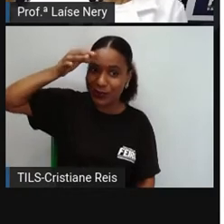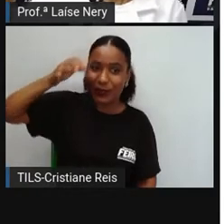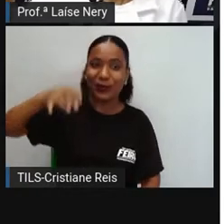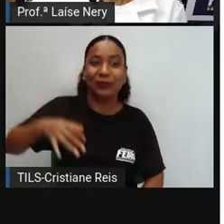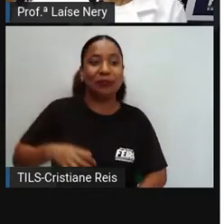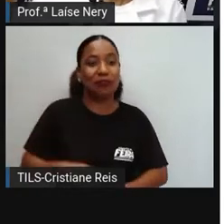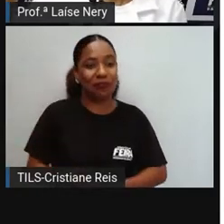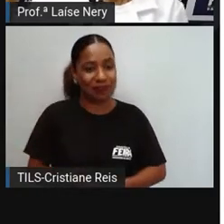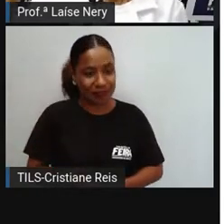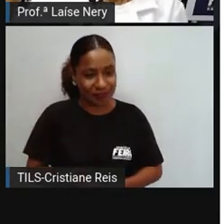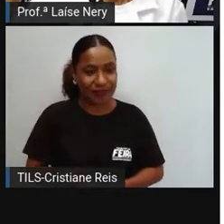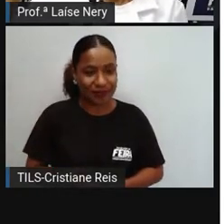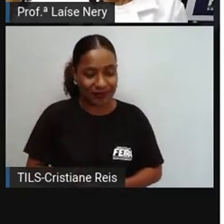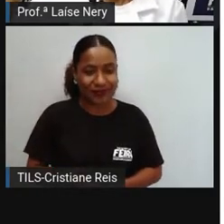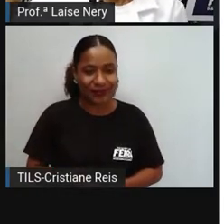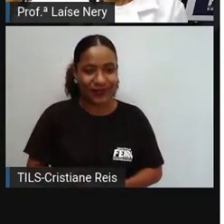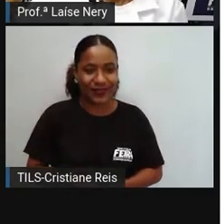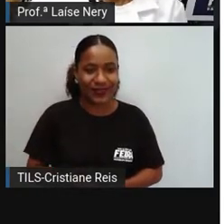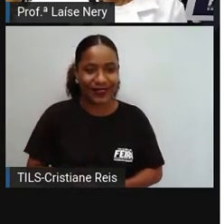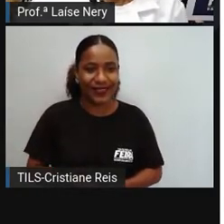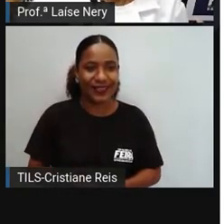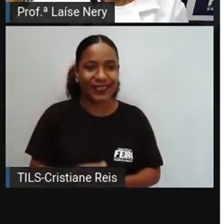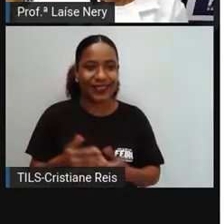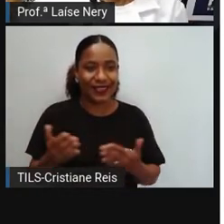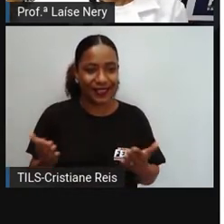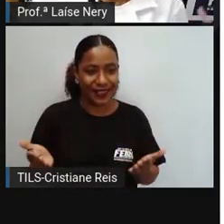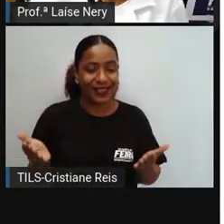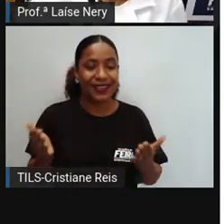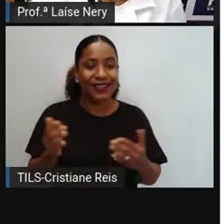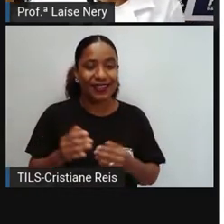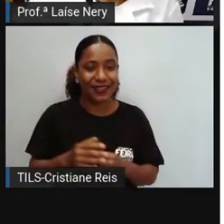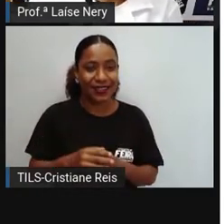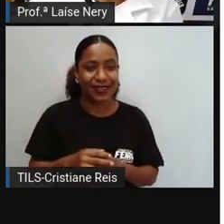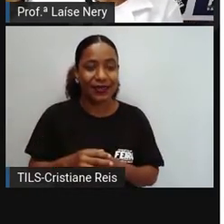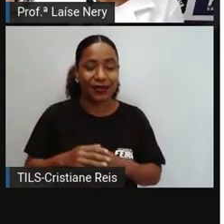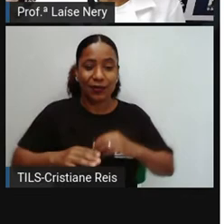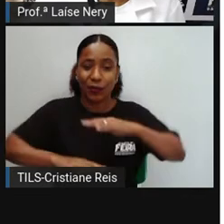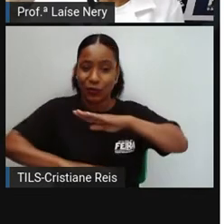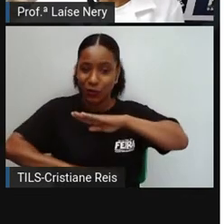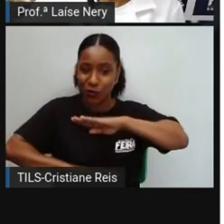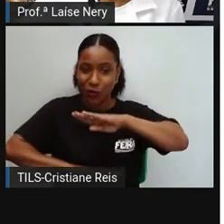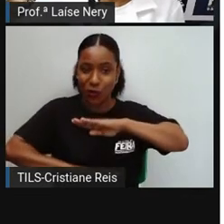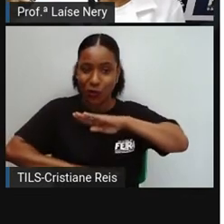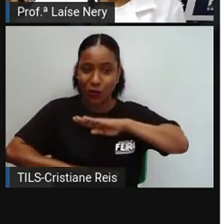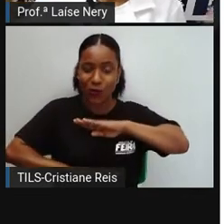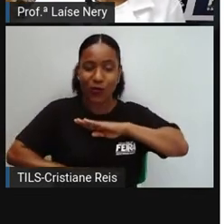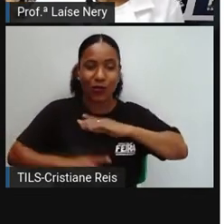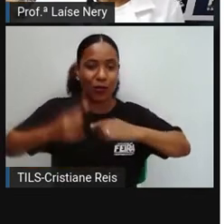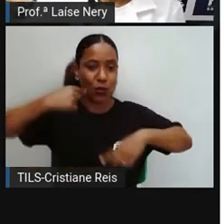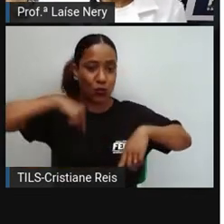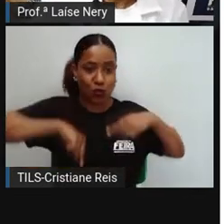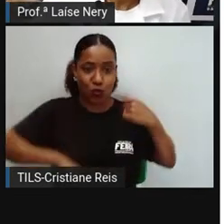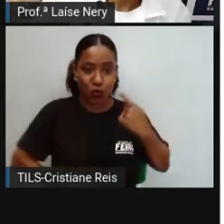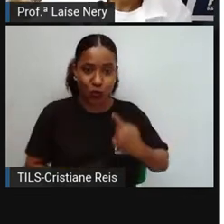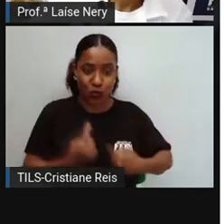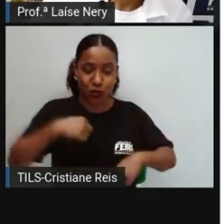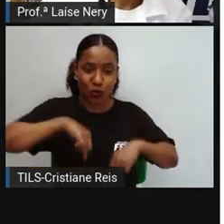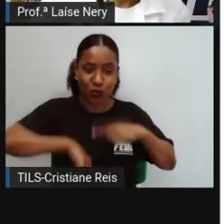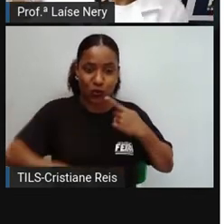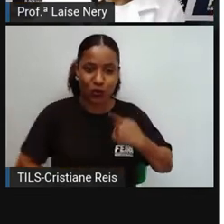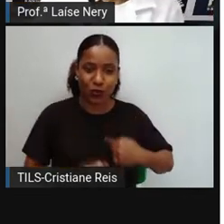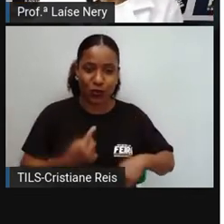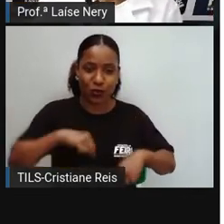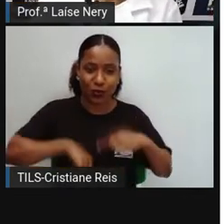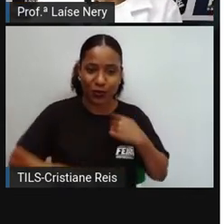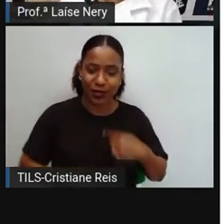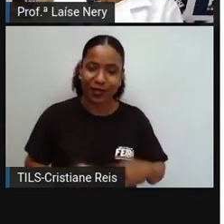E tudo isso é relacionado ao hormônio do crescimento, né? Chamado hormônio do crescimento, que é a